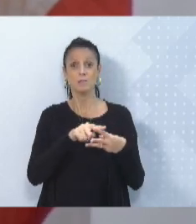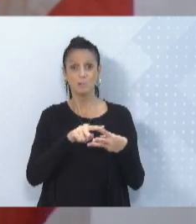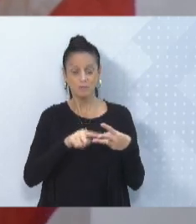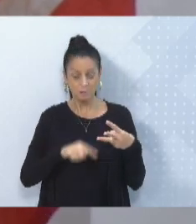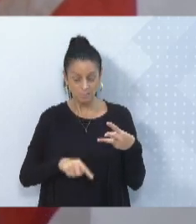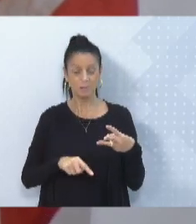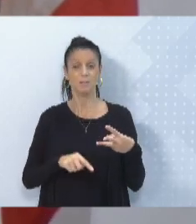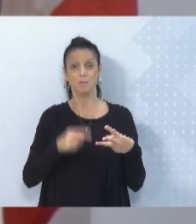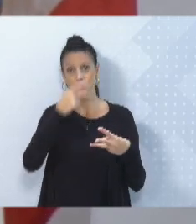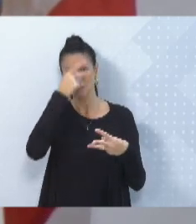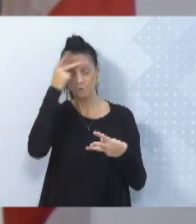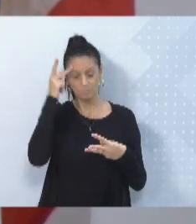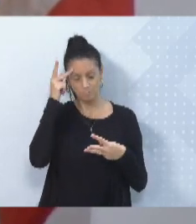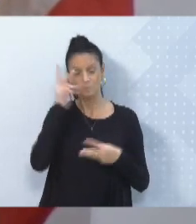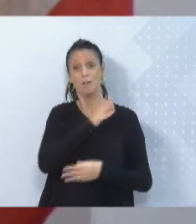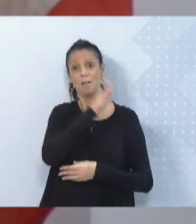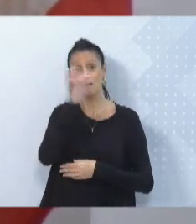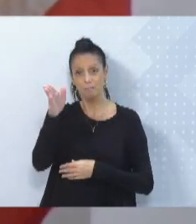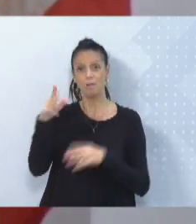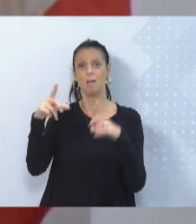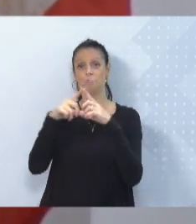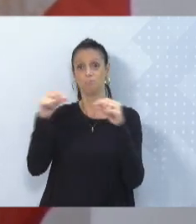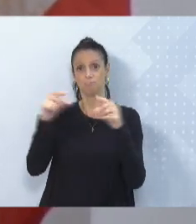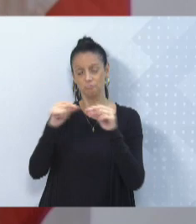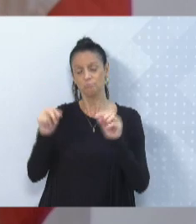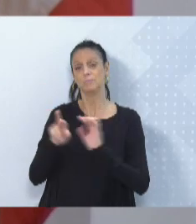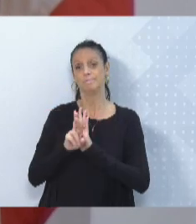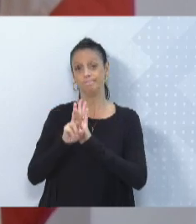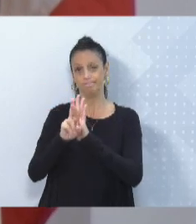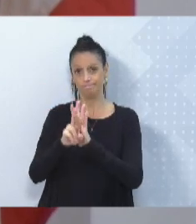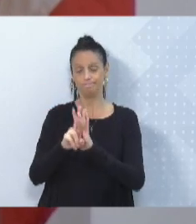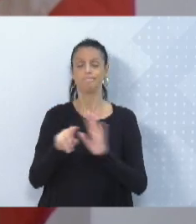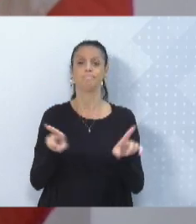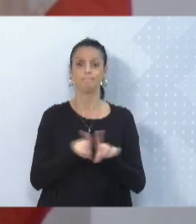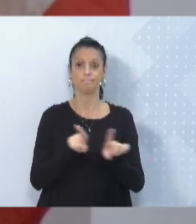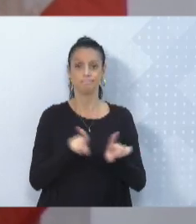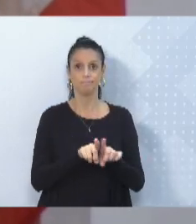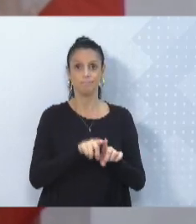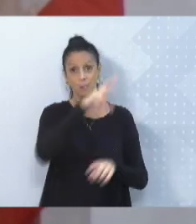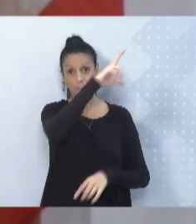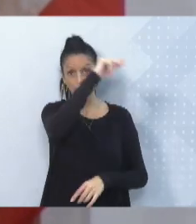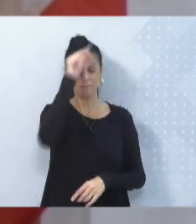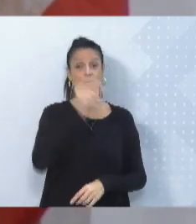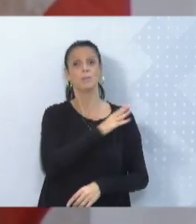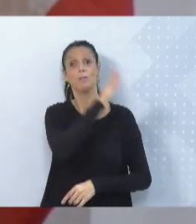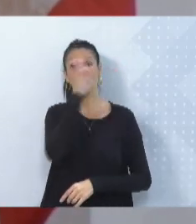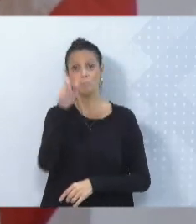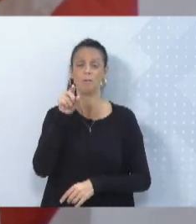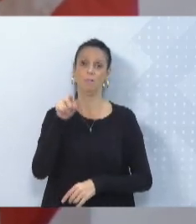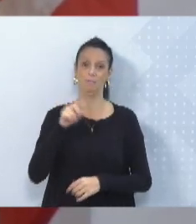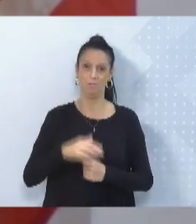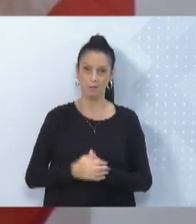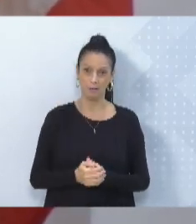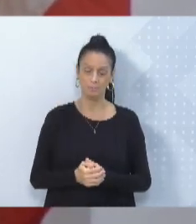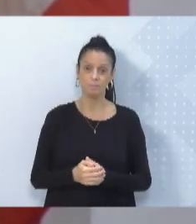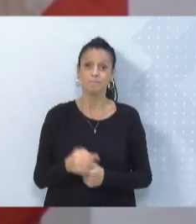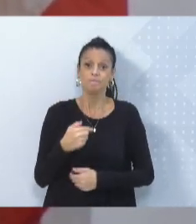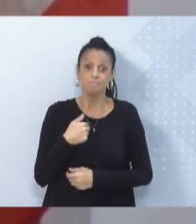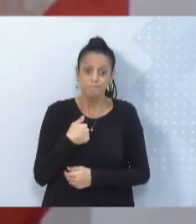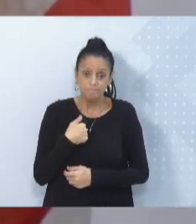Eu quero agradecer ao poder público que está se movendo. E eu tenho assim, vereador Tuca, eu não tenho